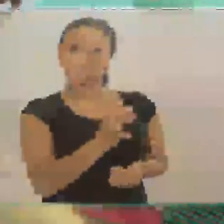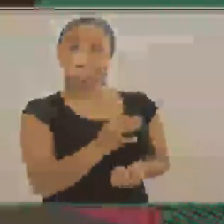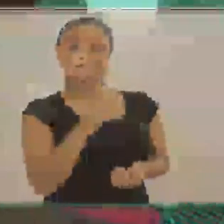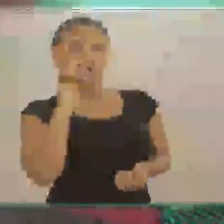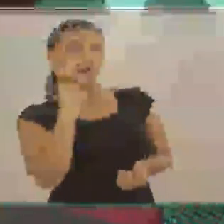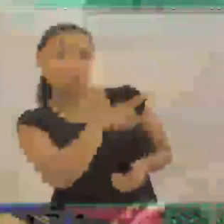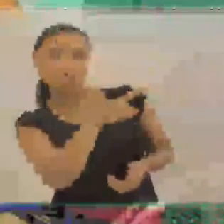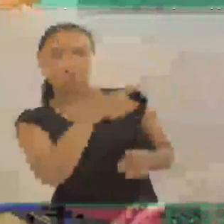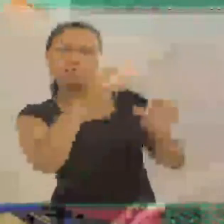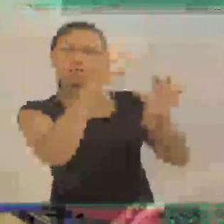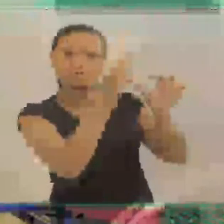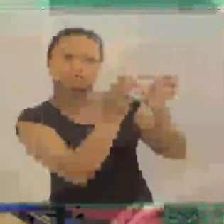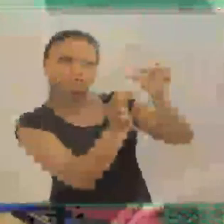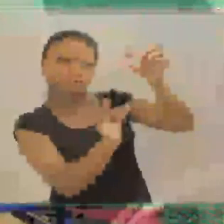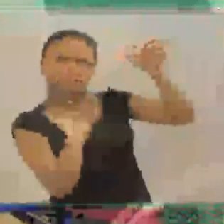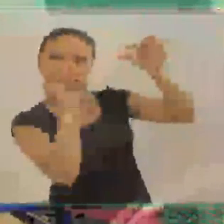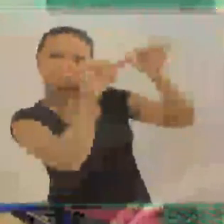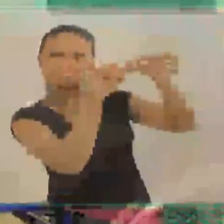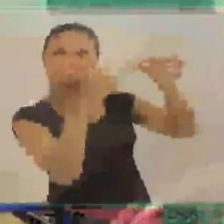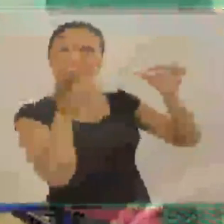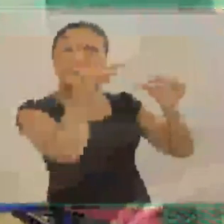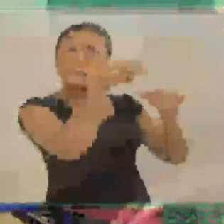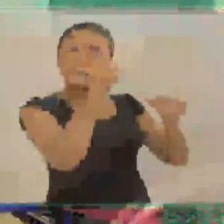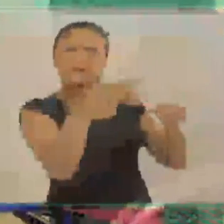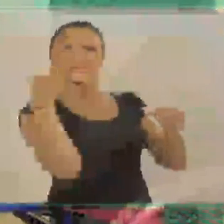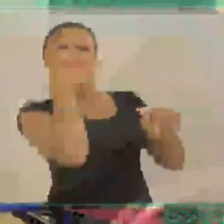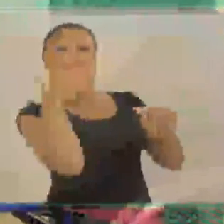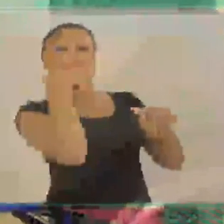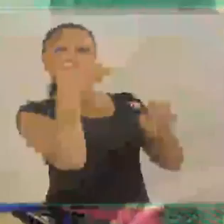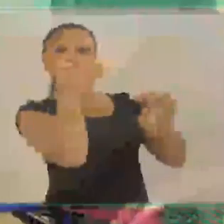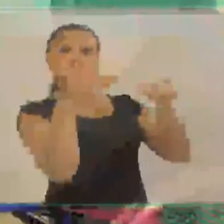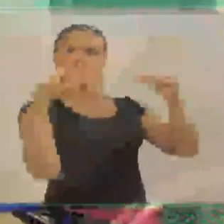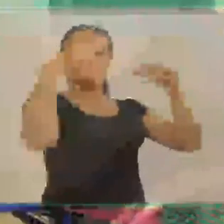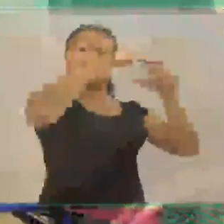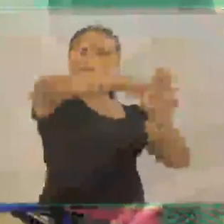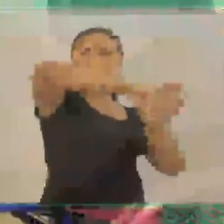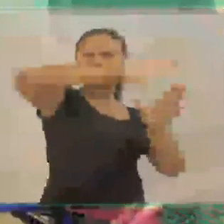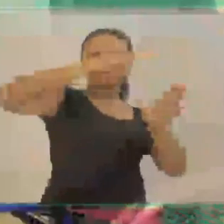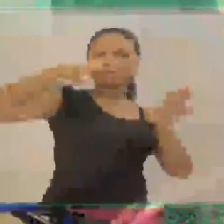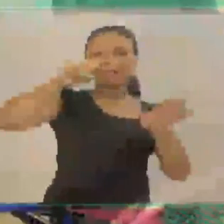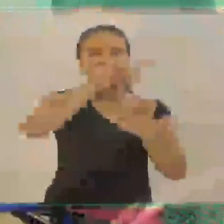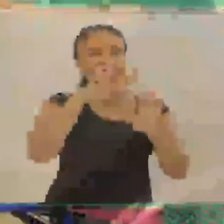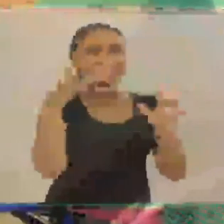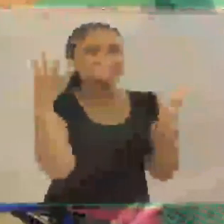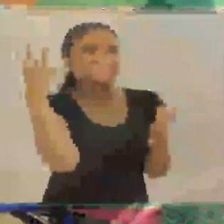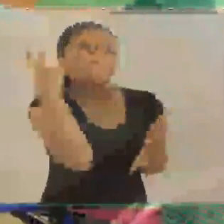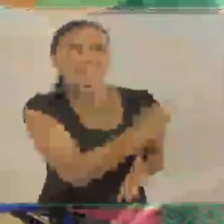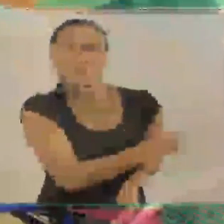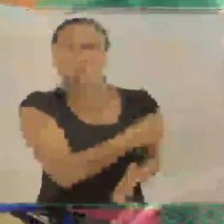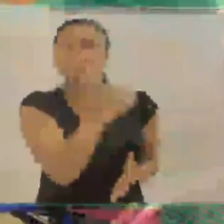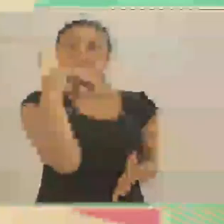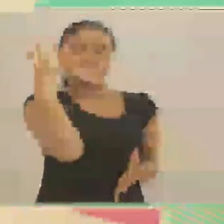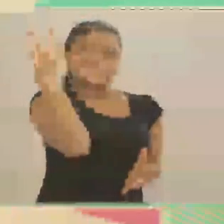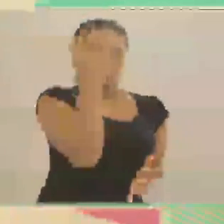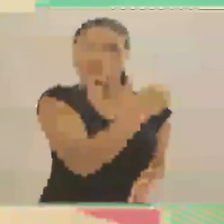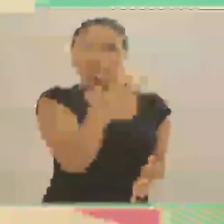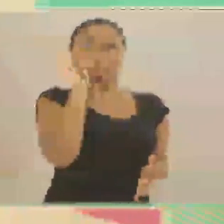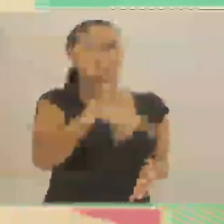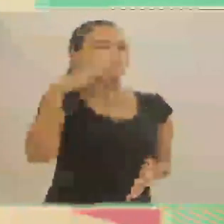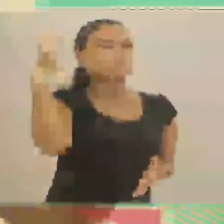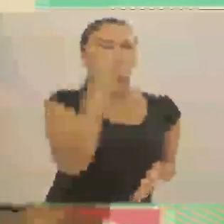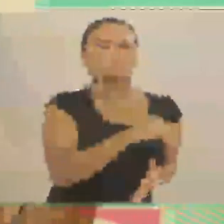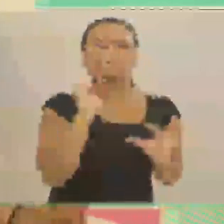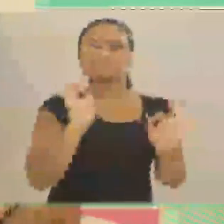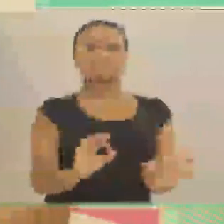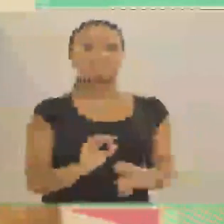sinistro. Agora, que visual lá de cima, hein? Ah, que impagável. Olhando a cordilheira, aquilo ali, aquele açúcar